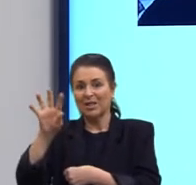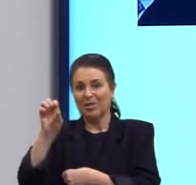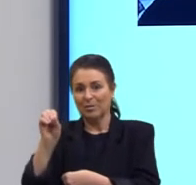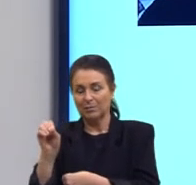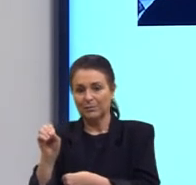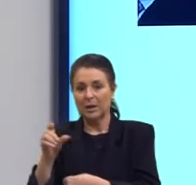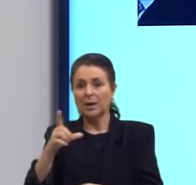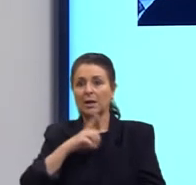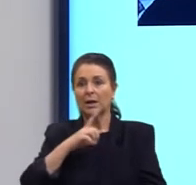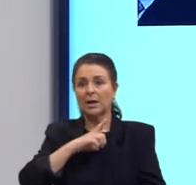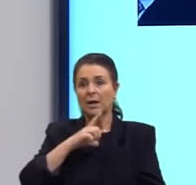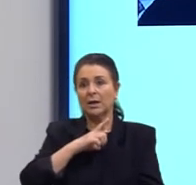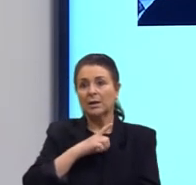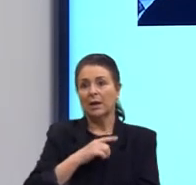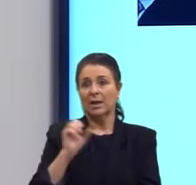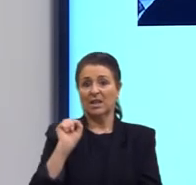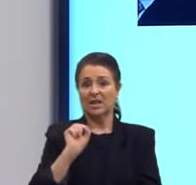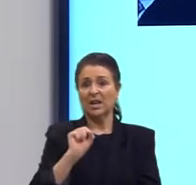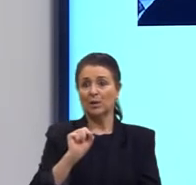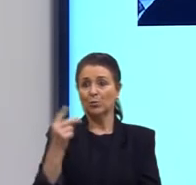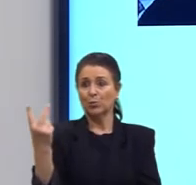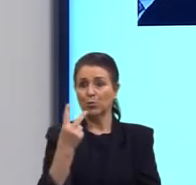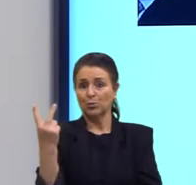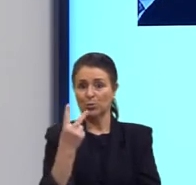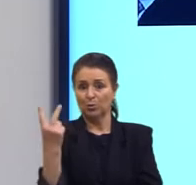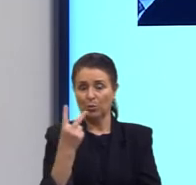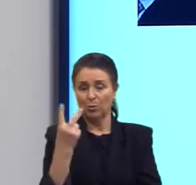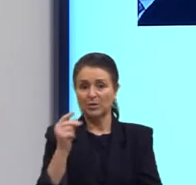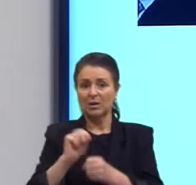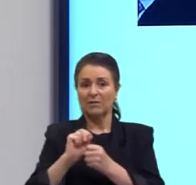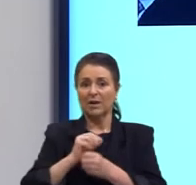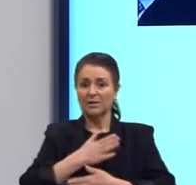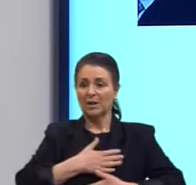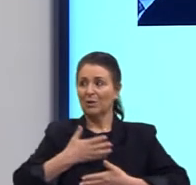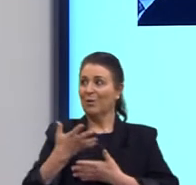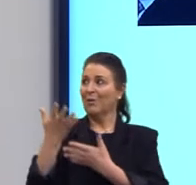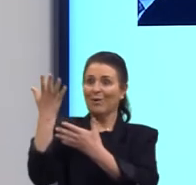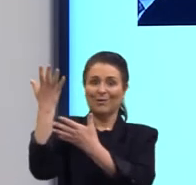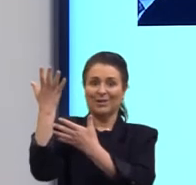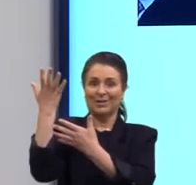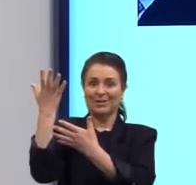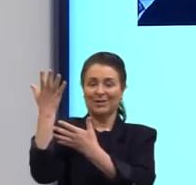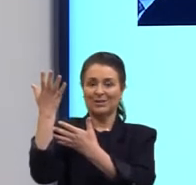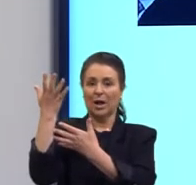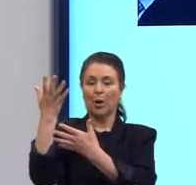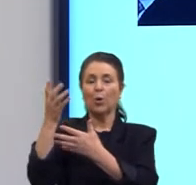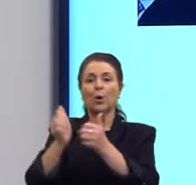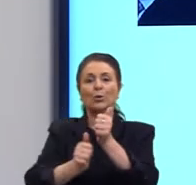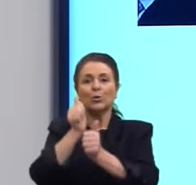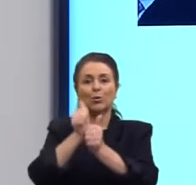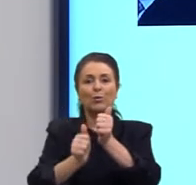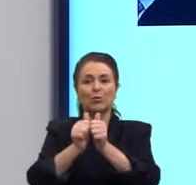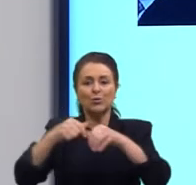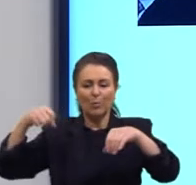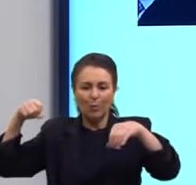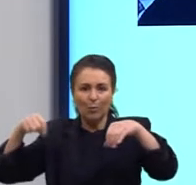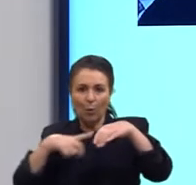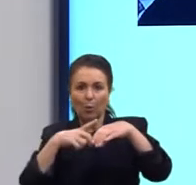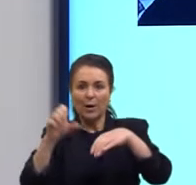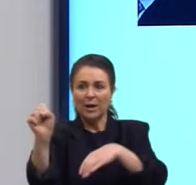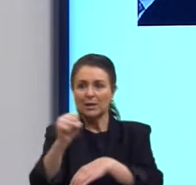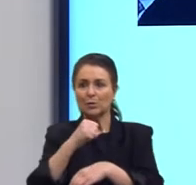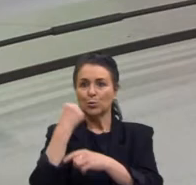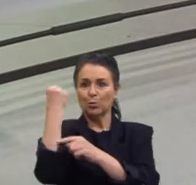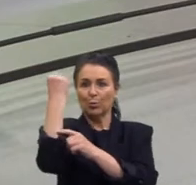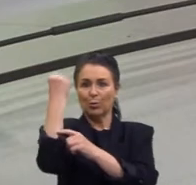tem o Tyson e o Edenilson que fazem a sua comemoração de gol com o punho cerrado, levantado em